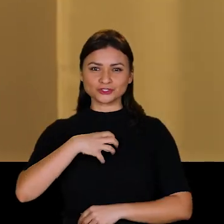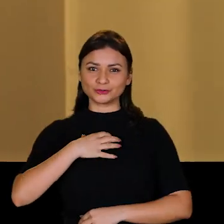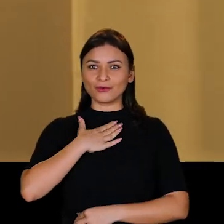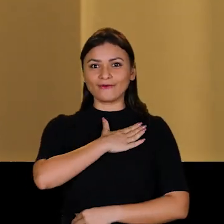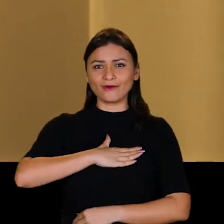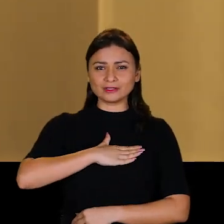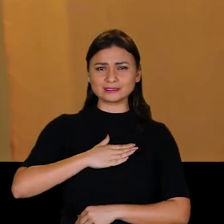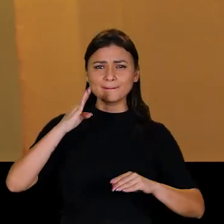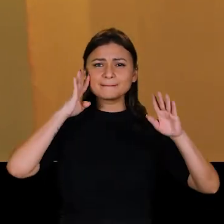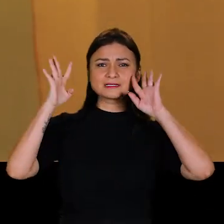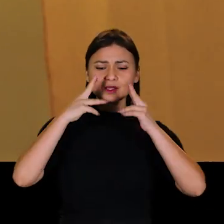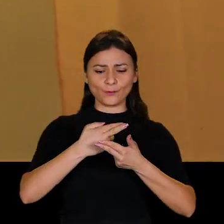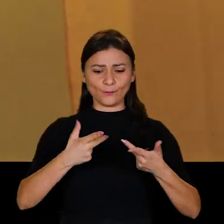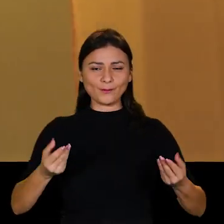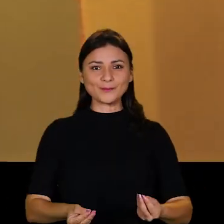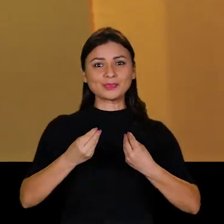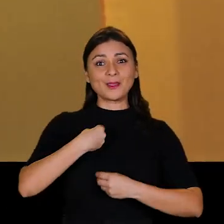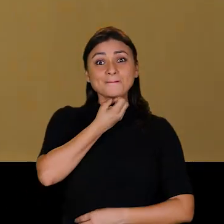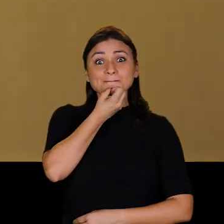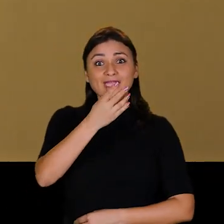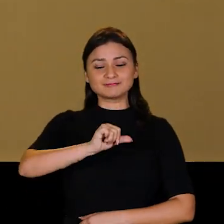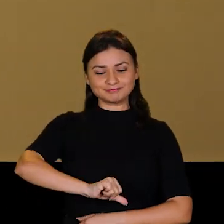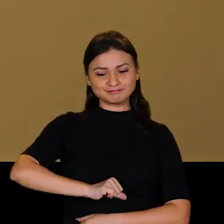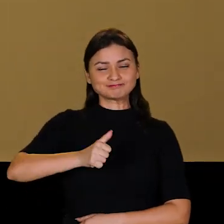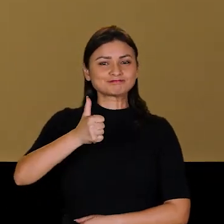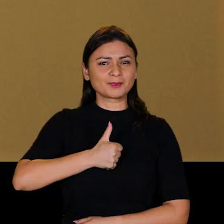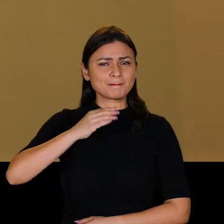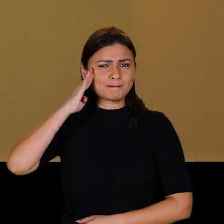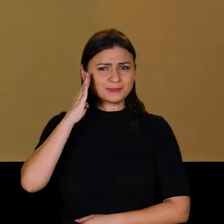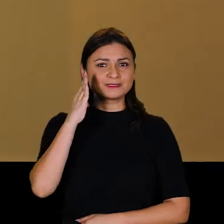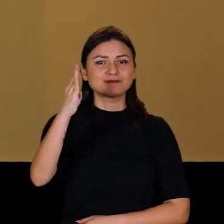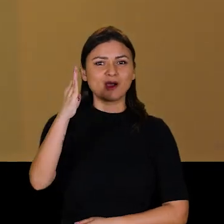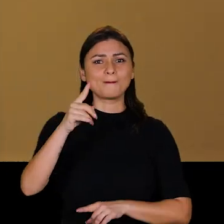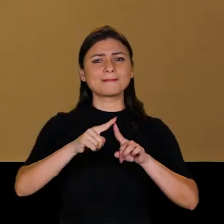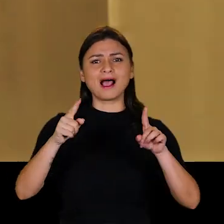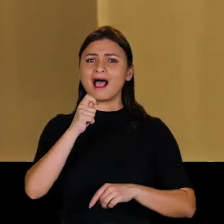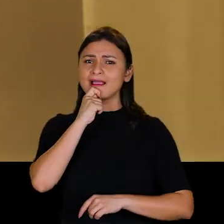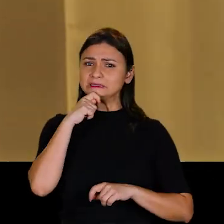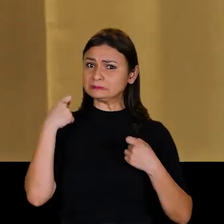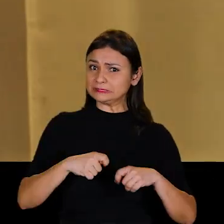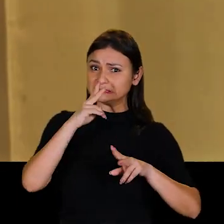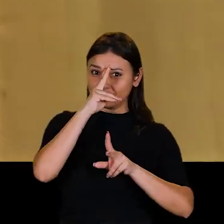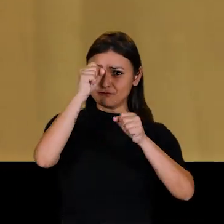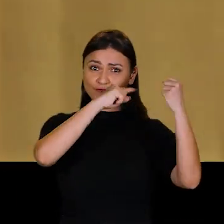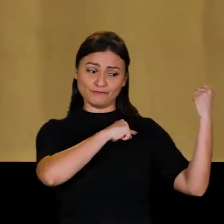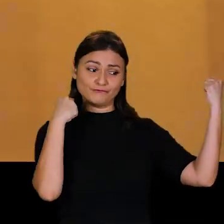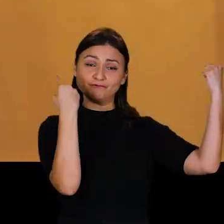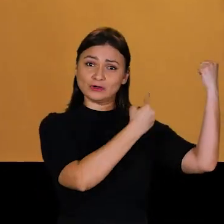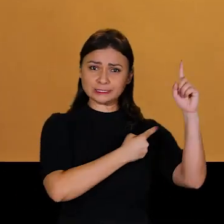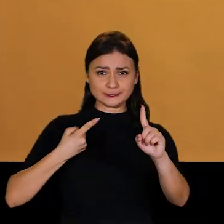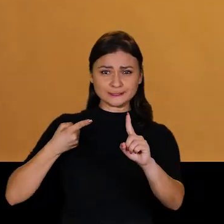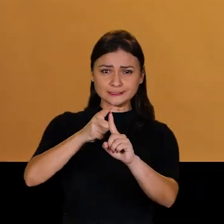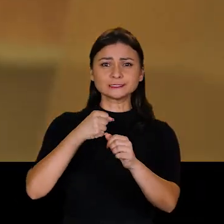cabelo do jeito que você gosta, usar o que te faz bem, estar bem consigo mesma é fundamental. Mas ainda precisamos de força para